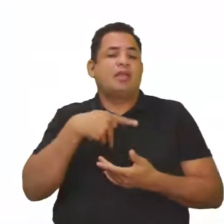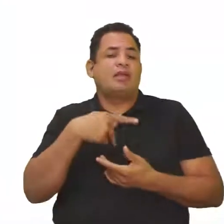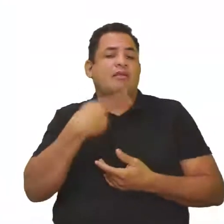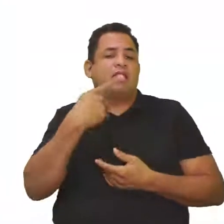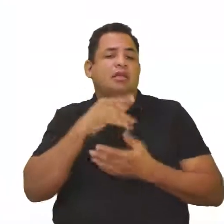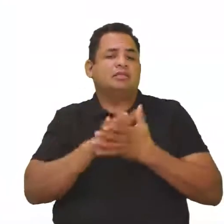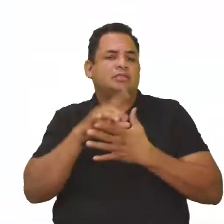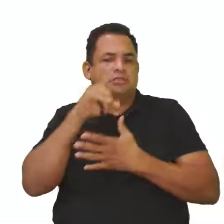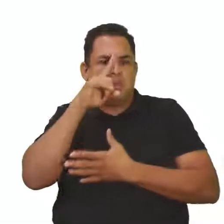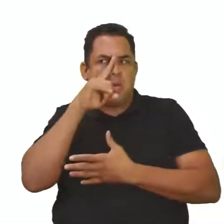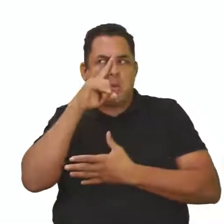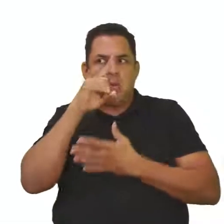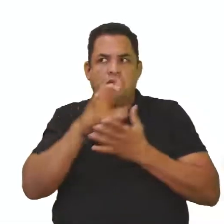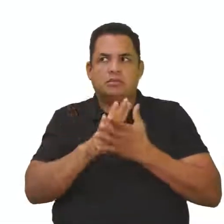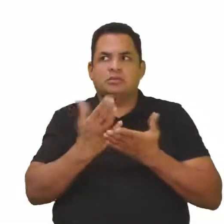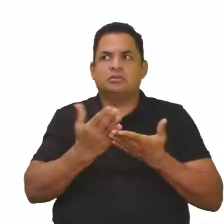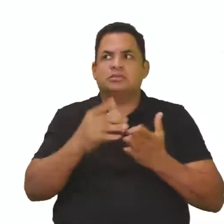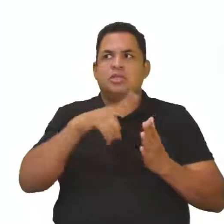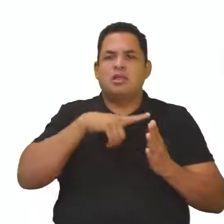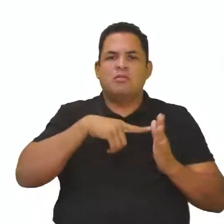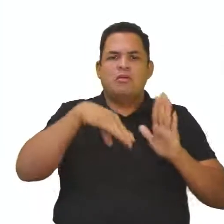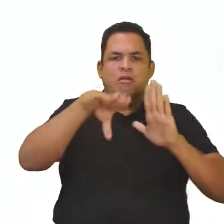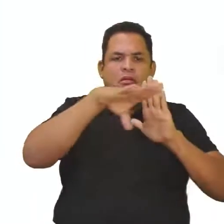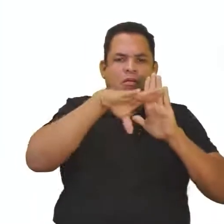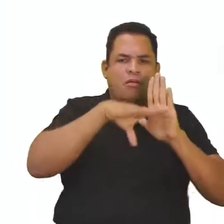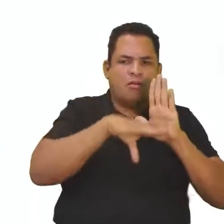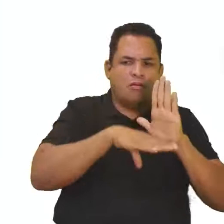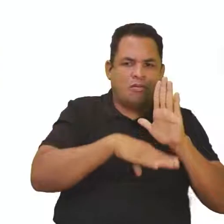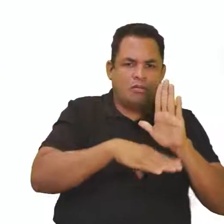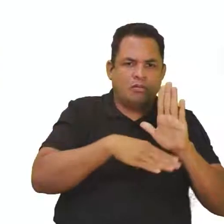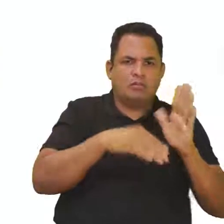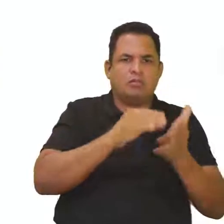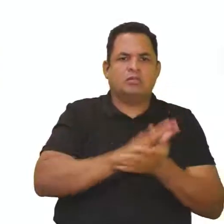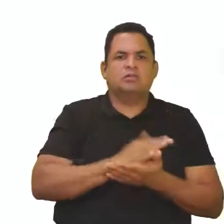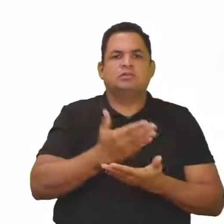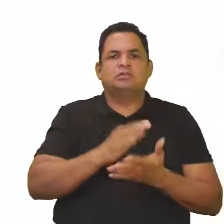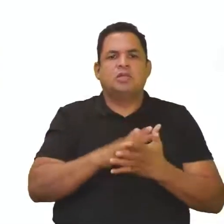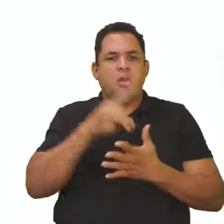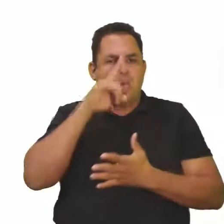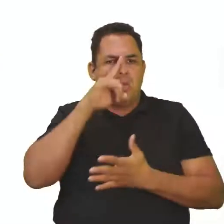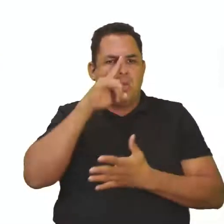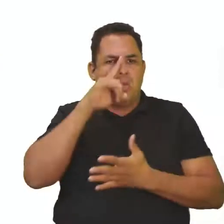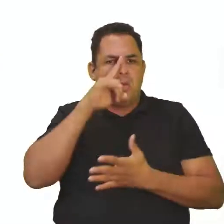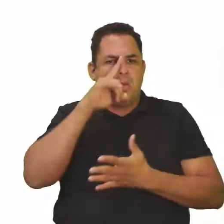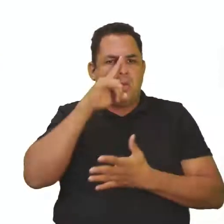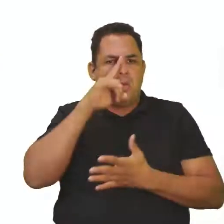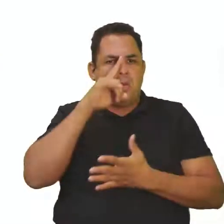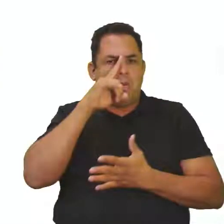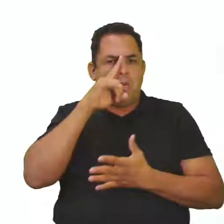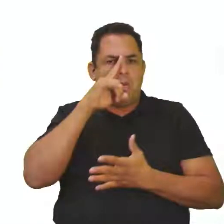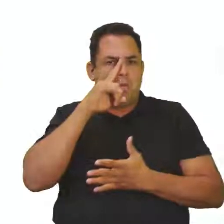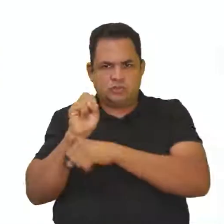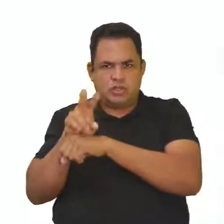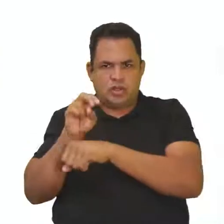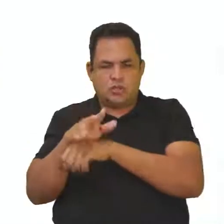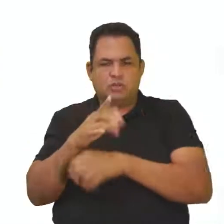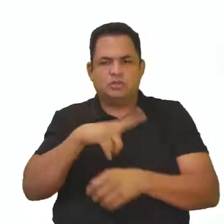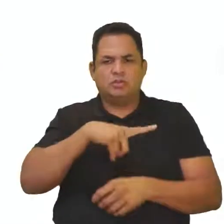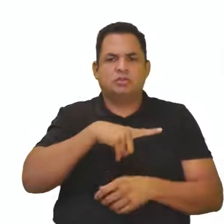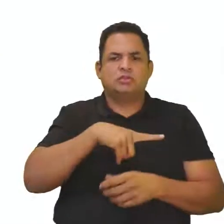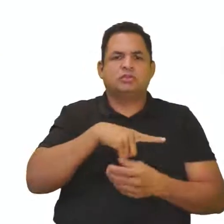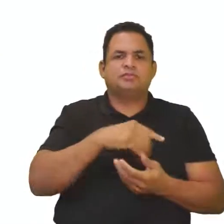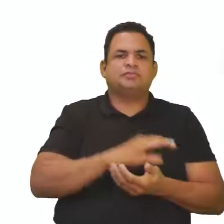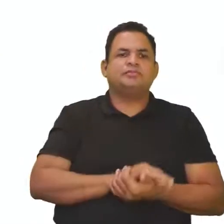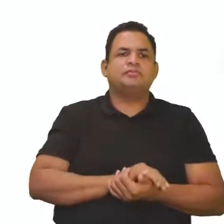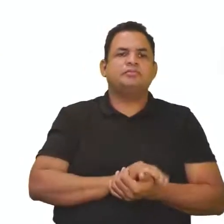nós temos aqui uma pequena classificação da toxicologia desses agrotóxicos. Nós temos os que são